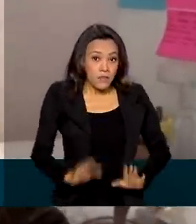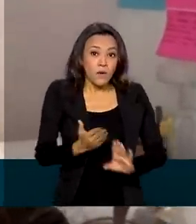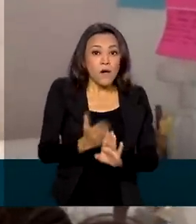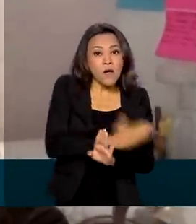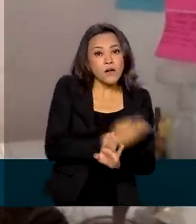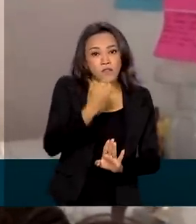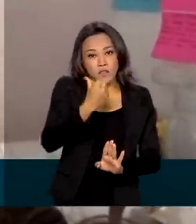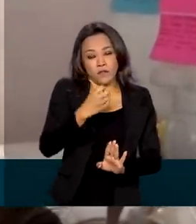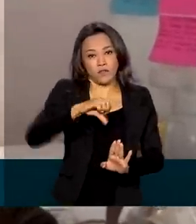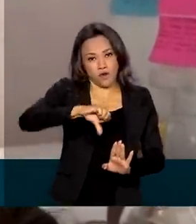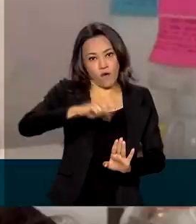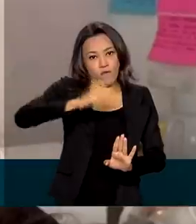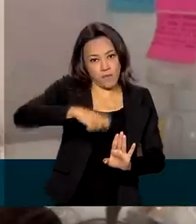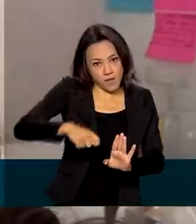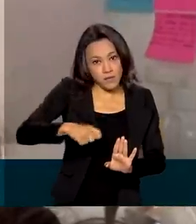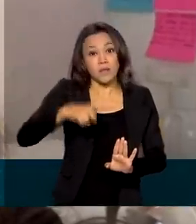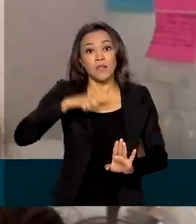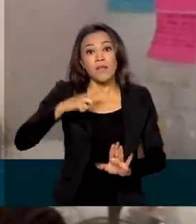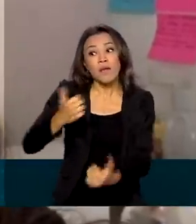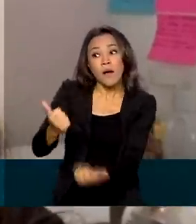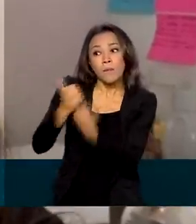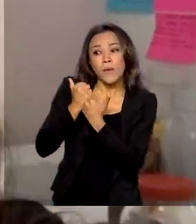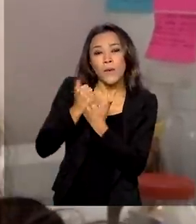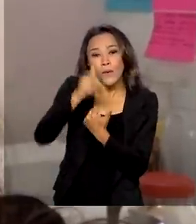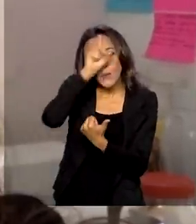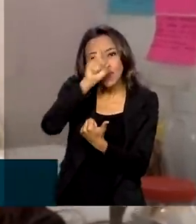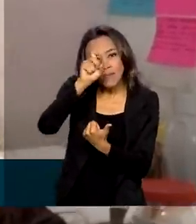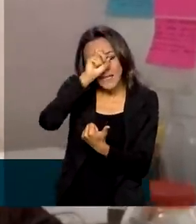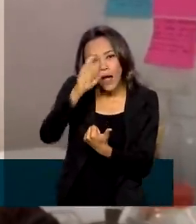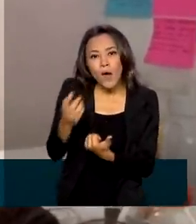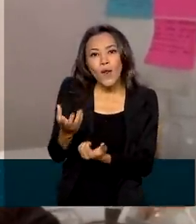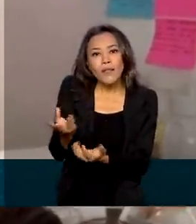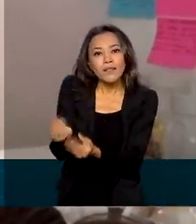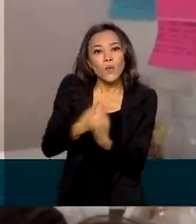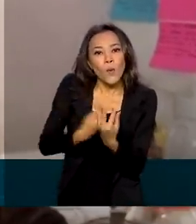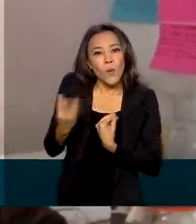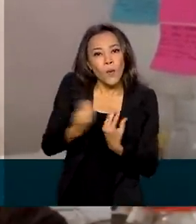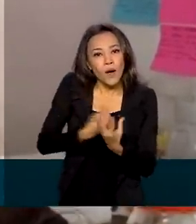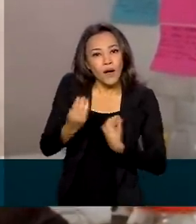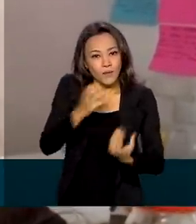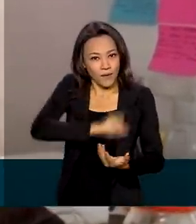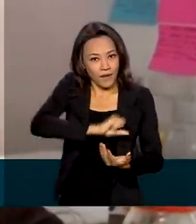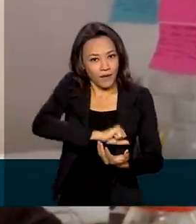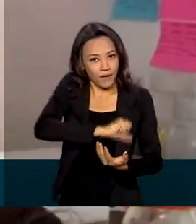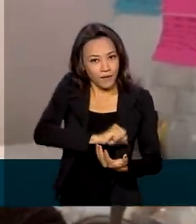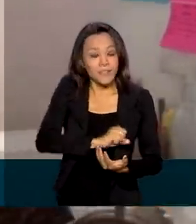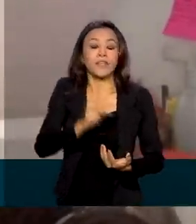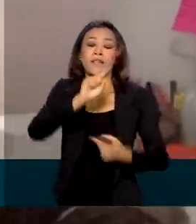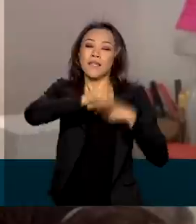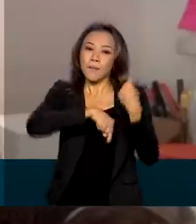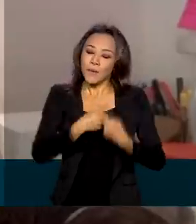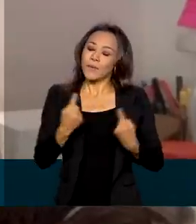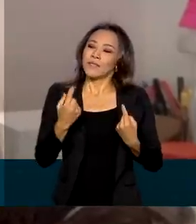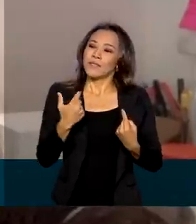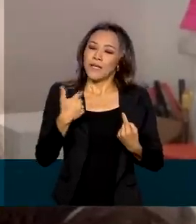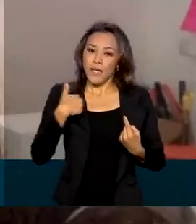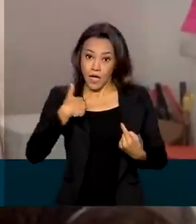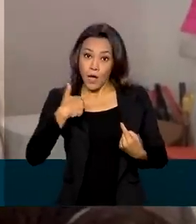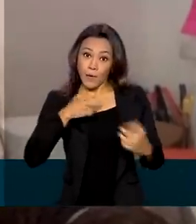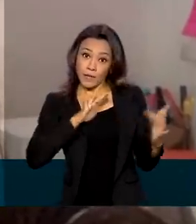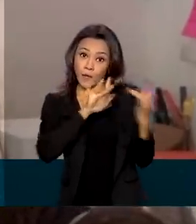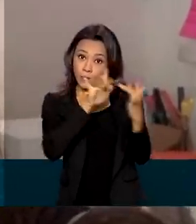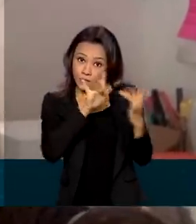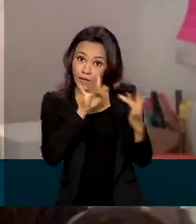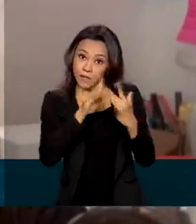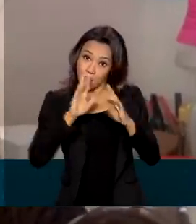de leite, contou com a ajuda do banco de leite do hospital. E aí, incentivado por ela, eu entrei em contato com o pessoal do banco